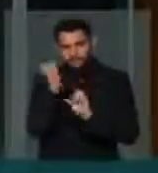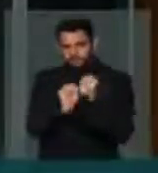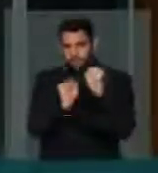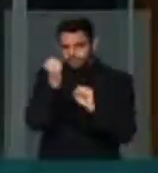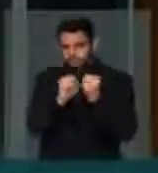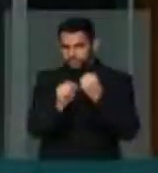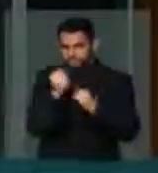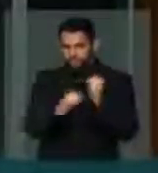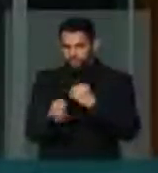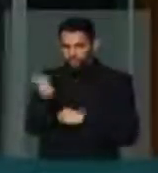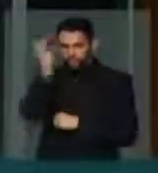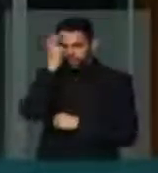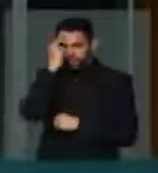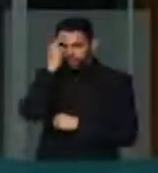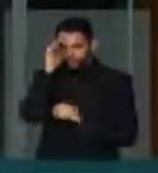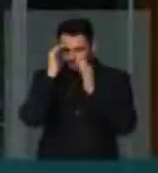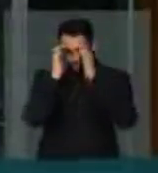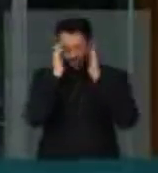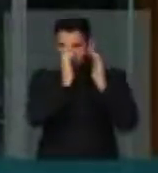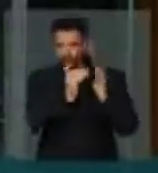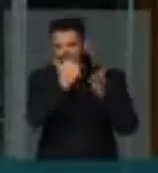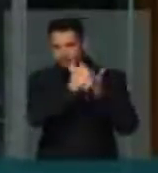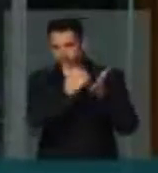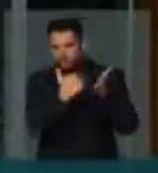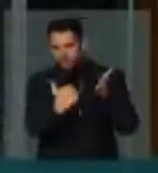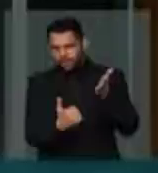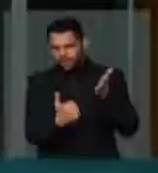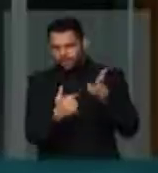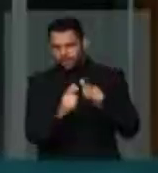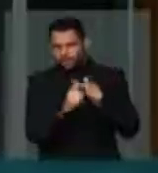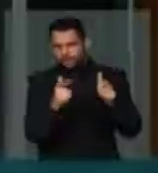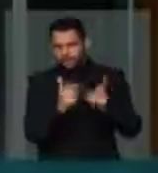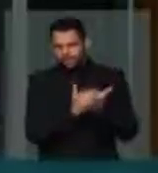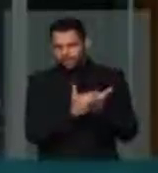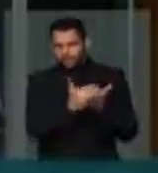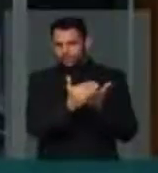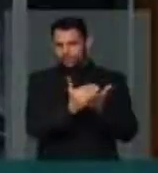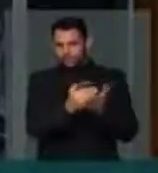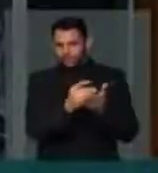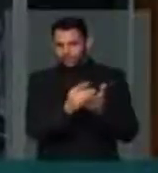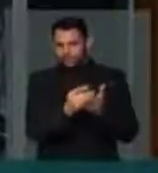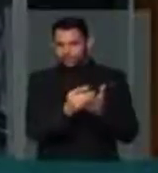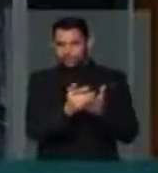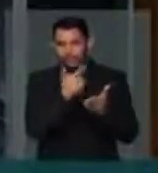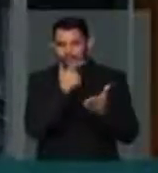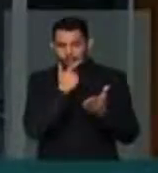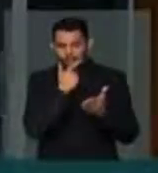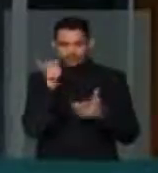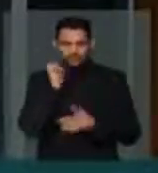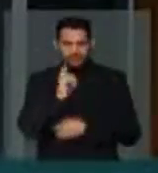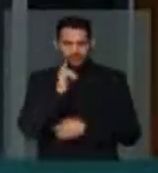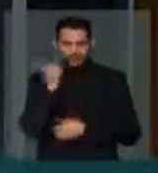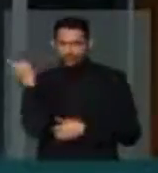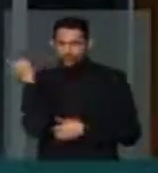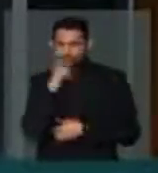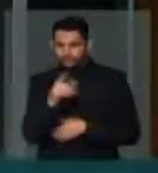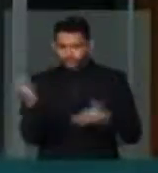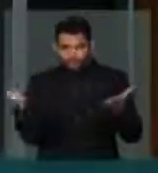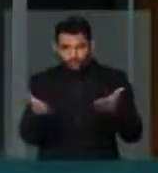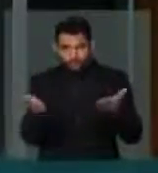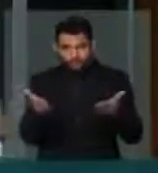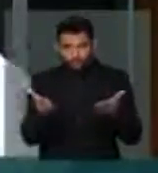produto e essa rede extensionista, eu tenho certeza que é a grande alavanca para que esse produto alcançasse hoje